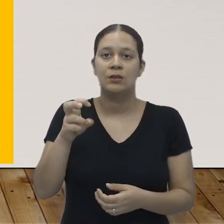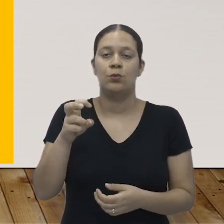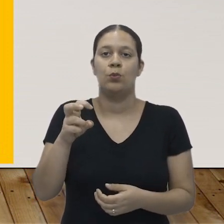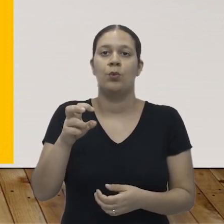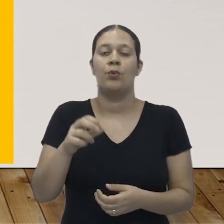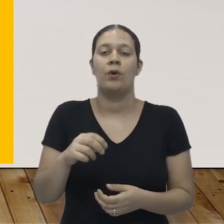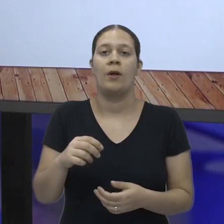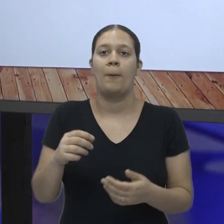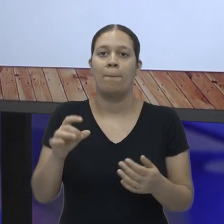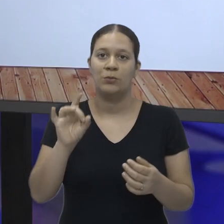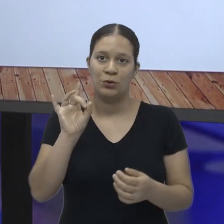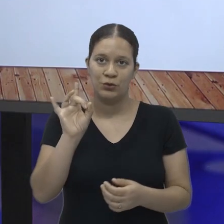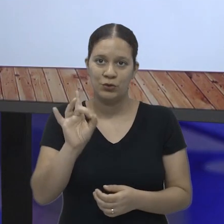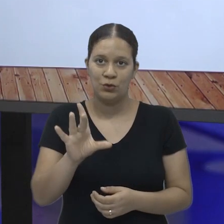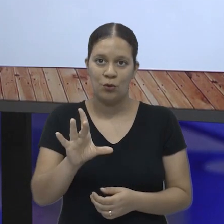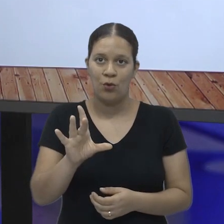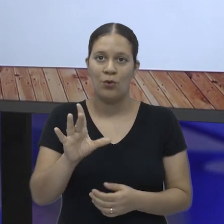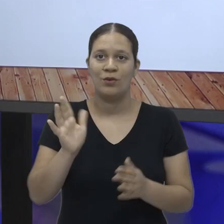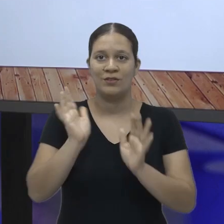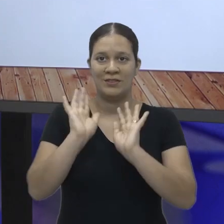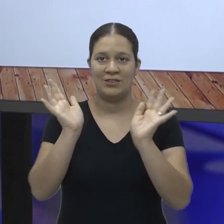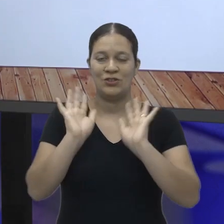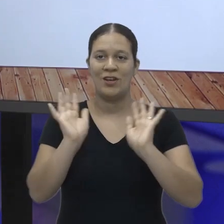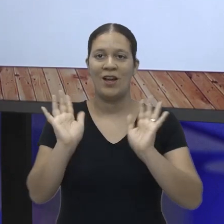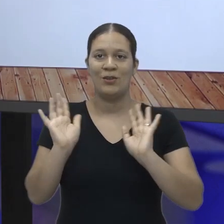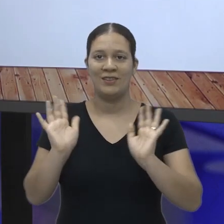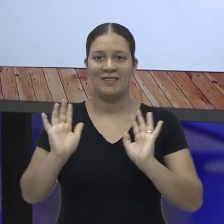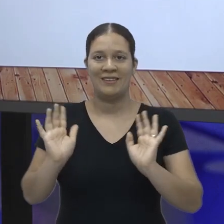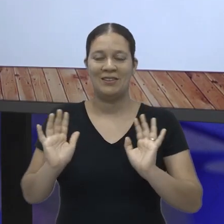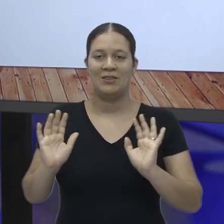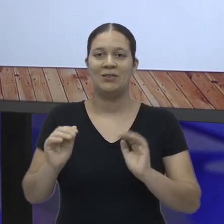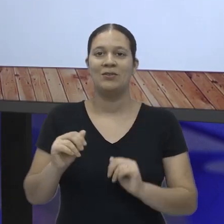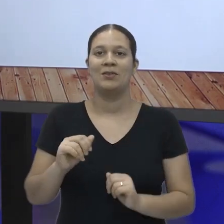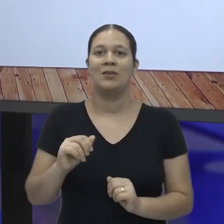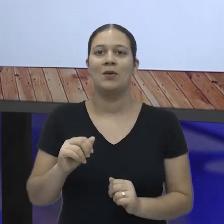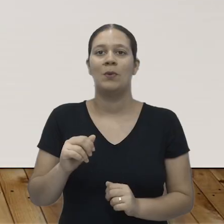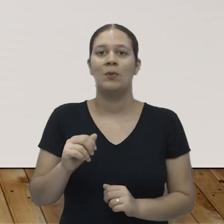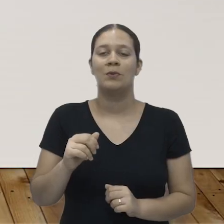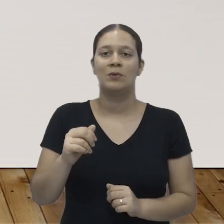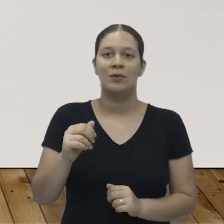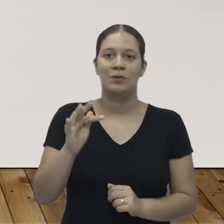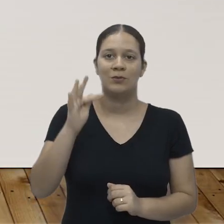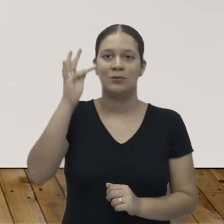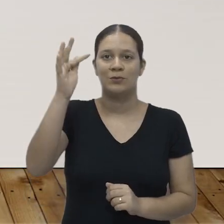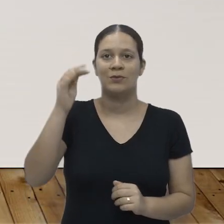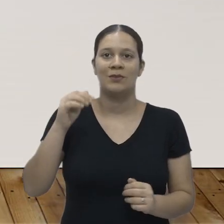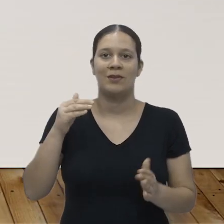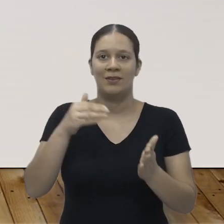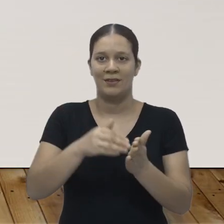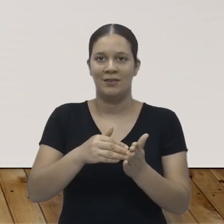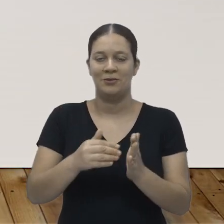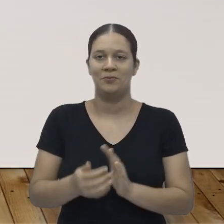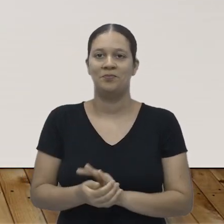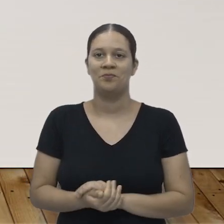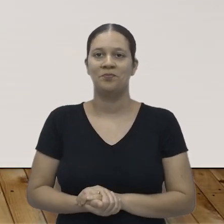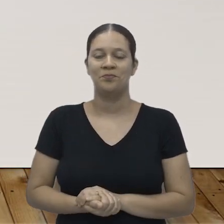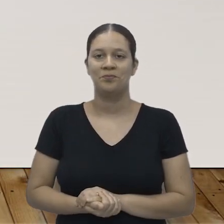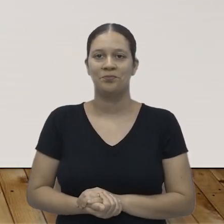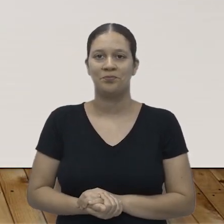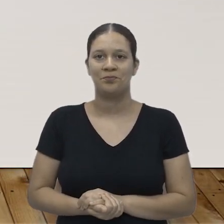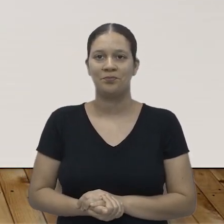crédito. Por enquanto, é só. Tchau para vocês. Em breve, até a próxima